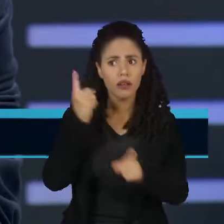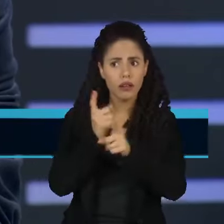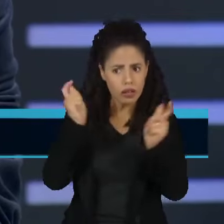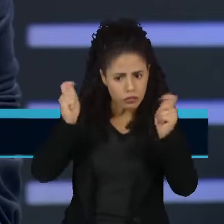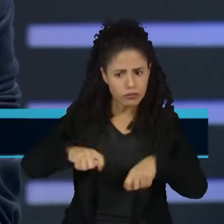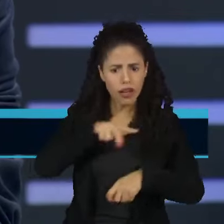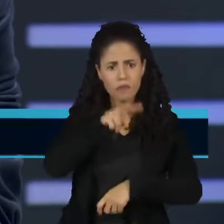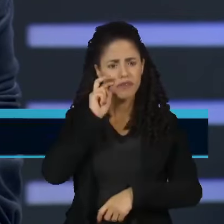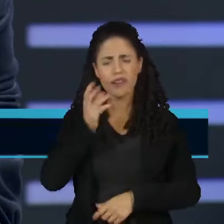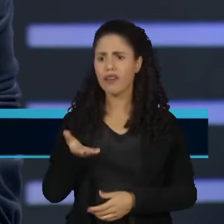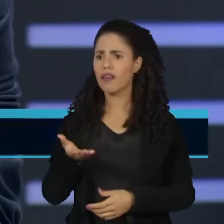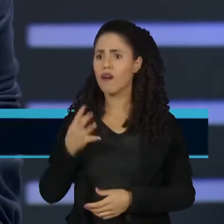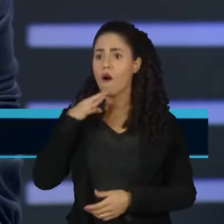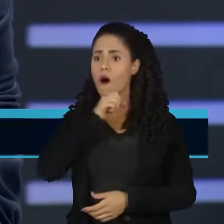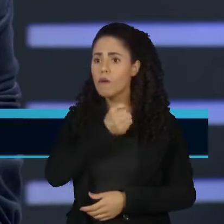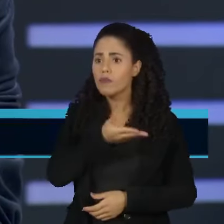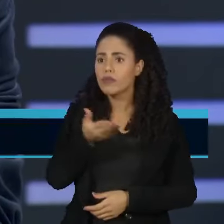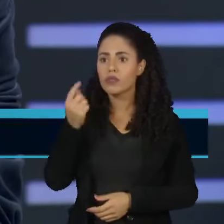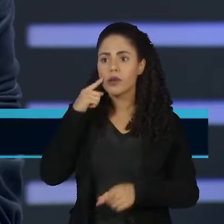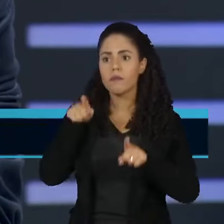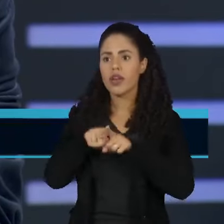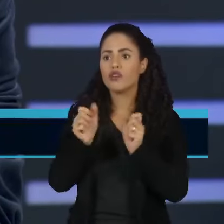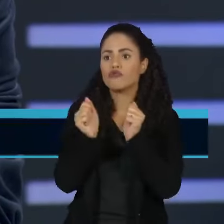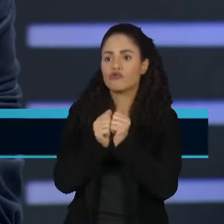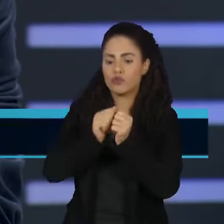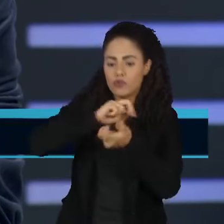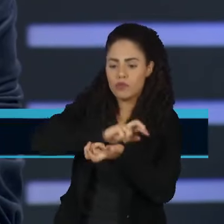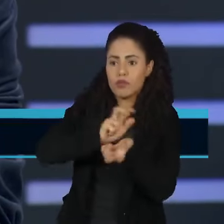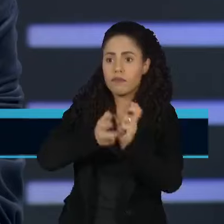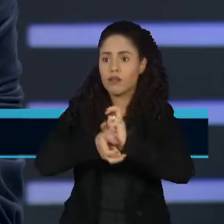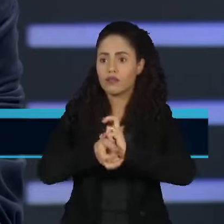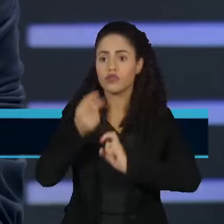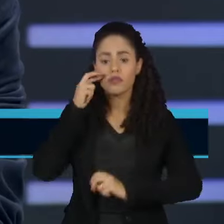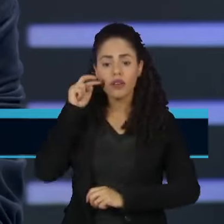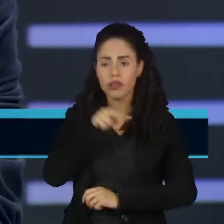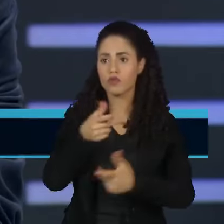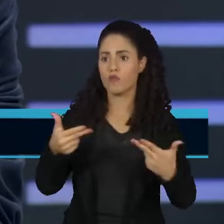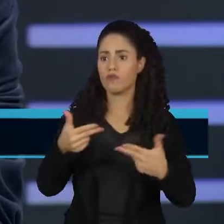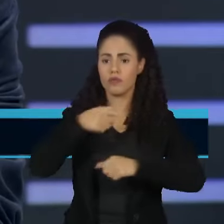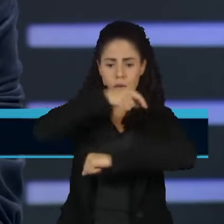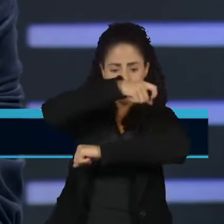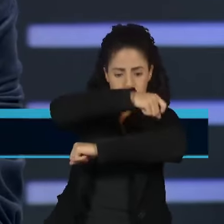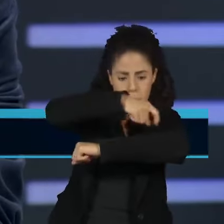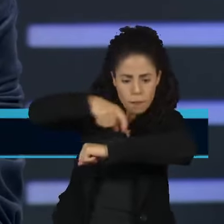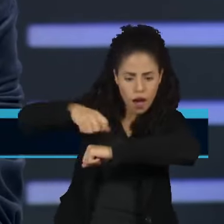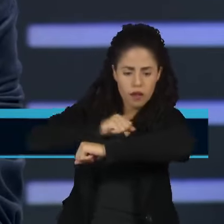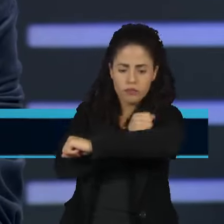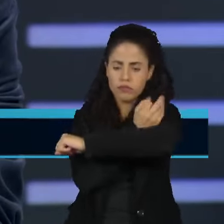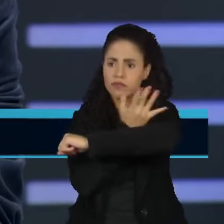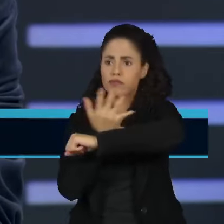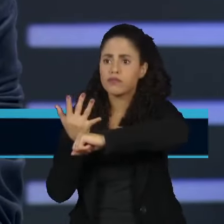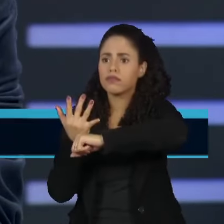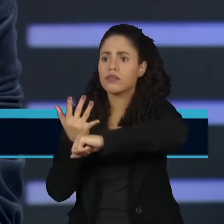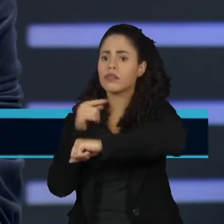claramente, juntamente com o Itamaraty, deixar claro que a nossa produção não vem toda ela de